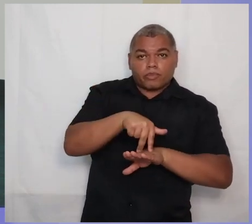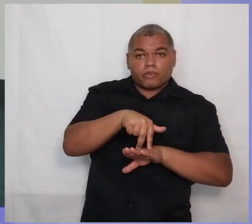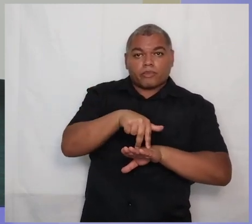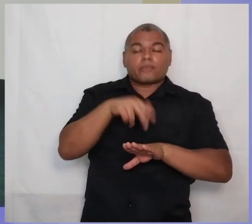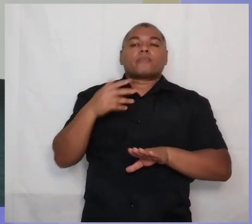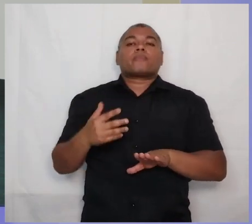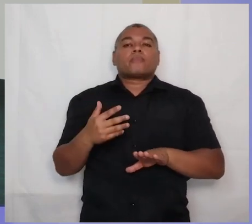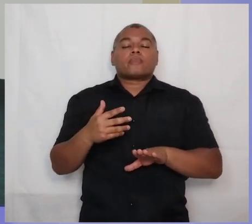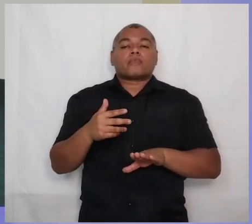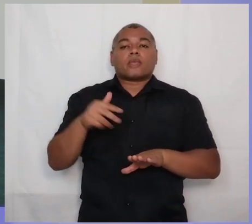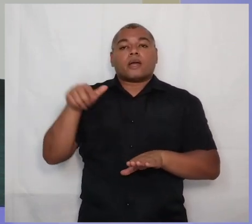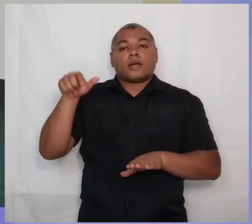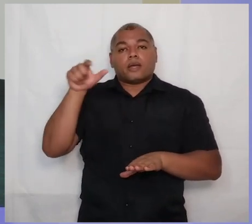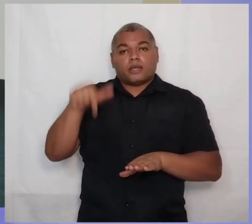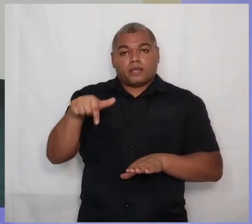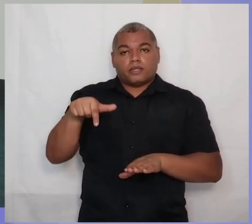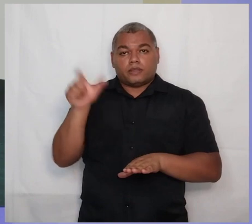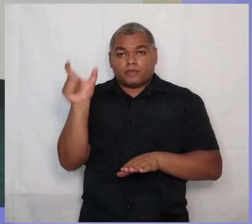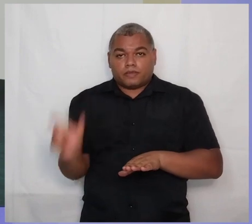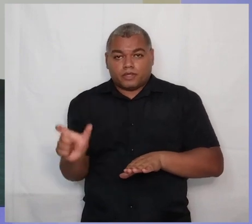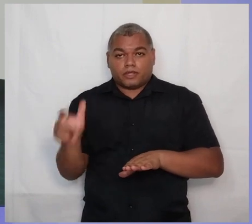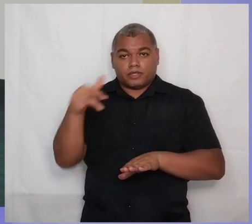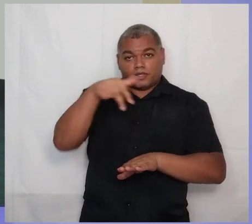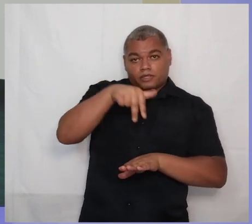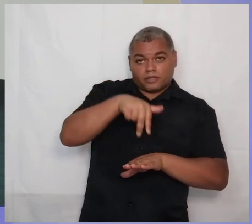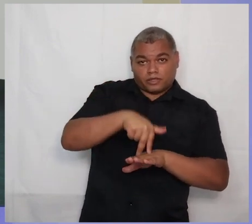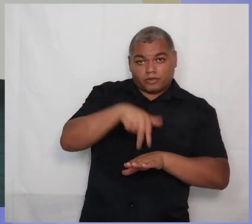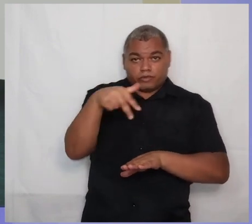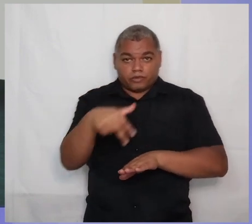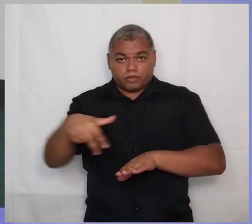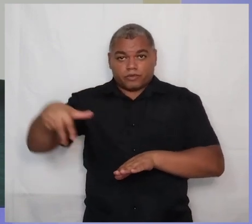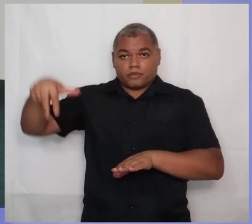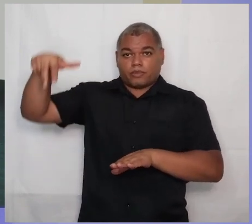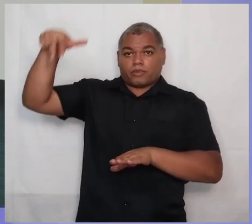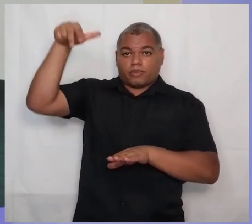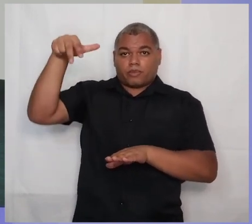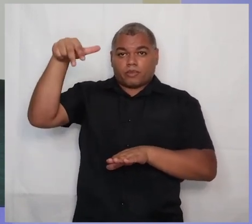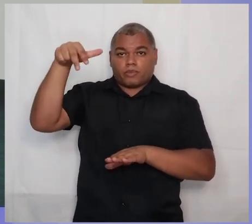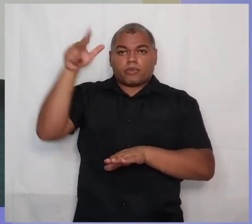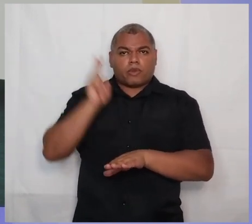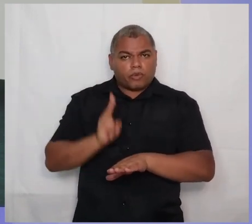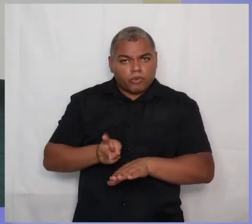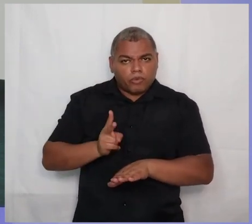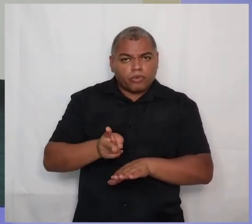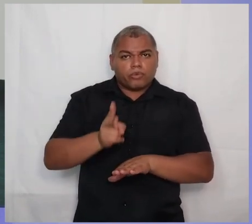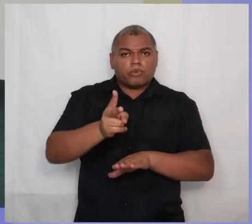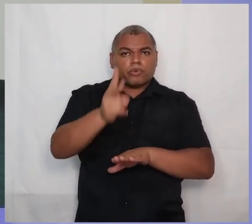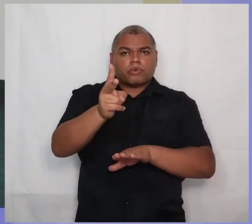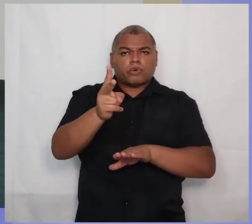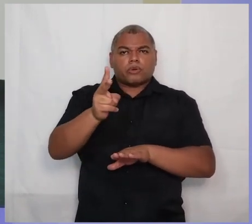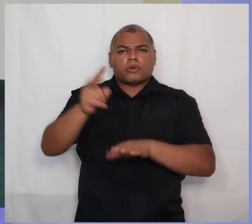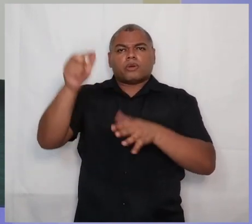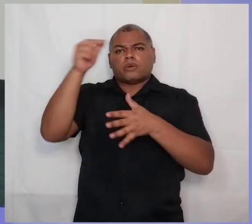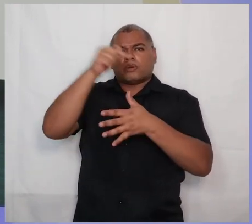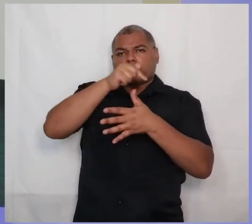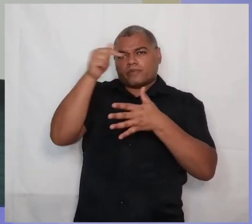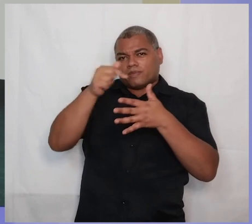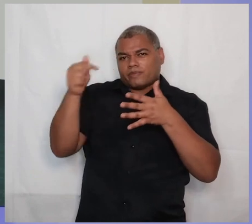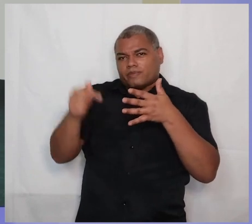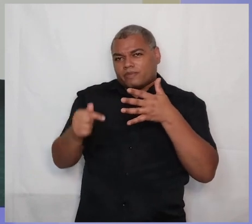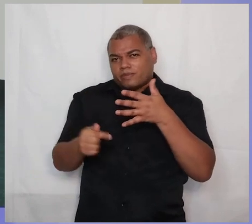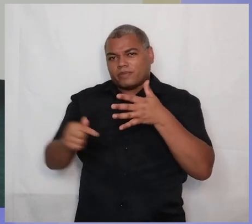Aquele que desceu é também o mesmo que subiu acima de todos os céus para encher todas as coisas.